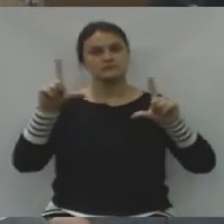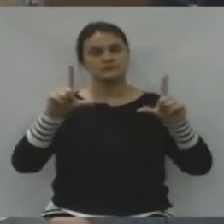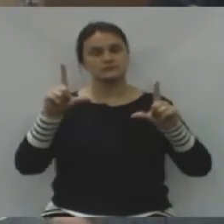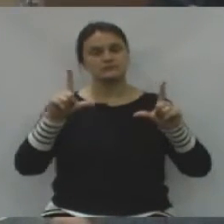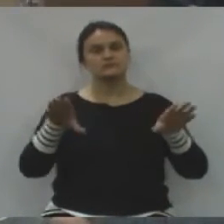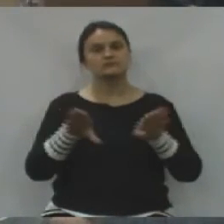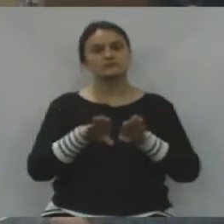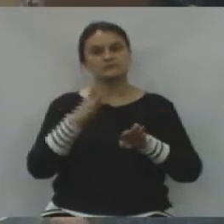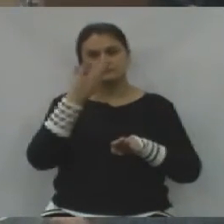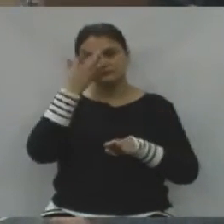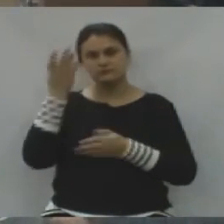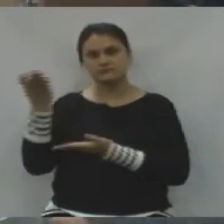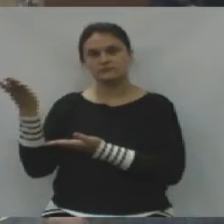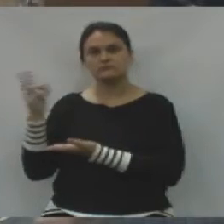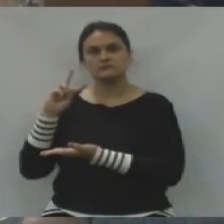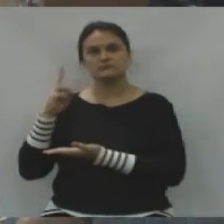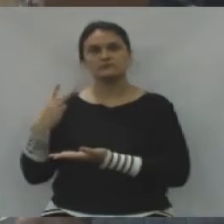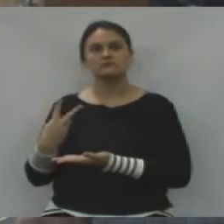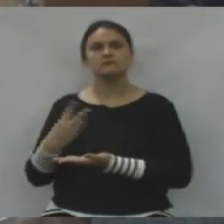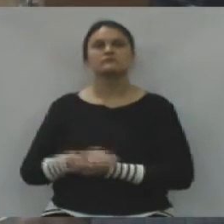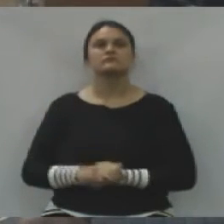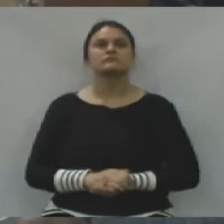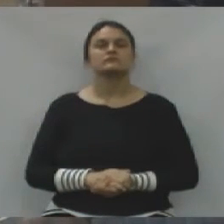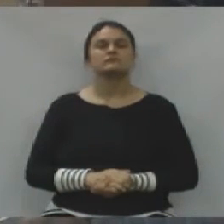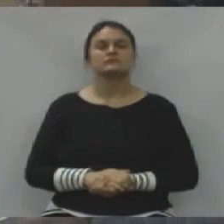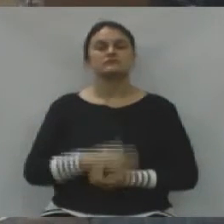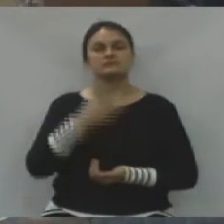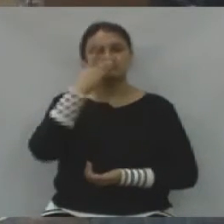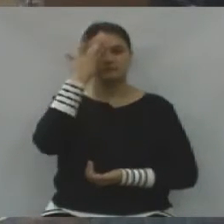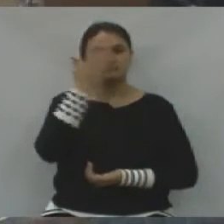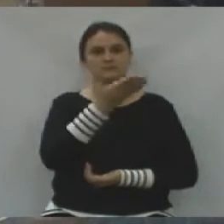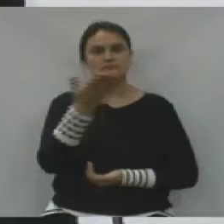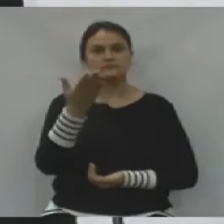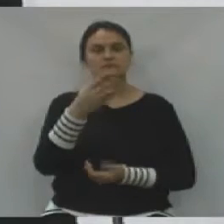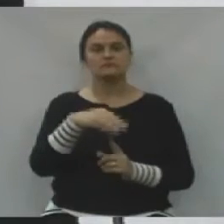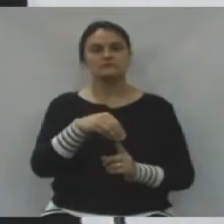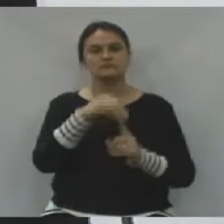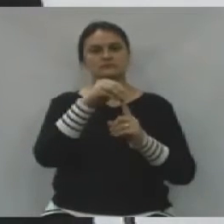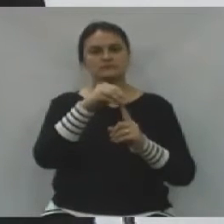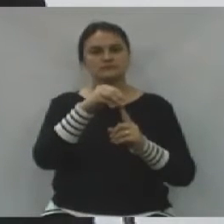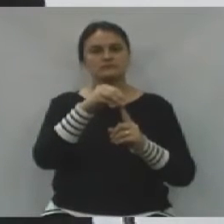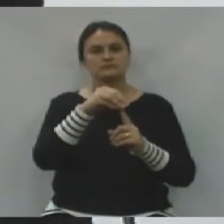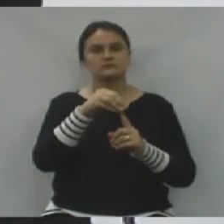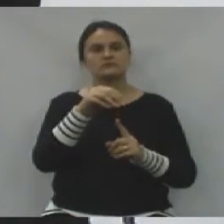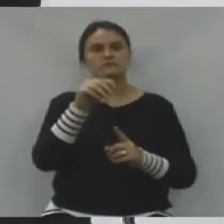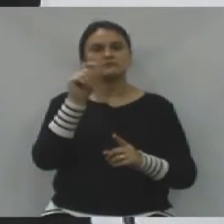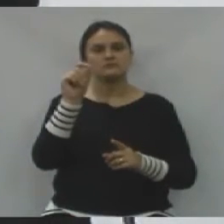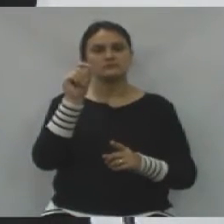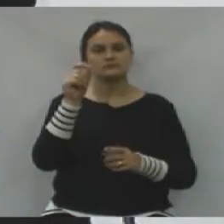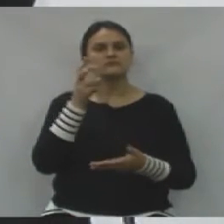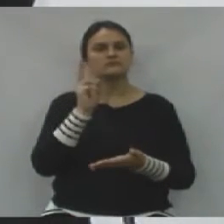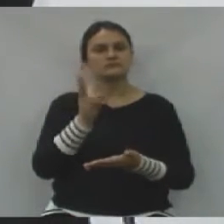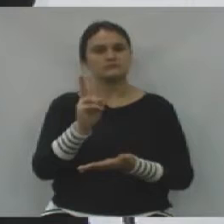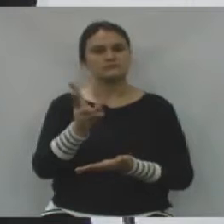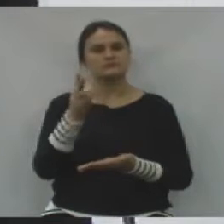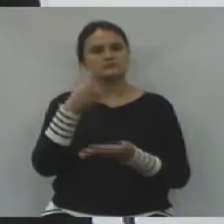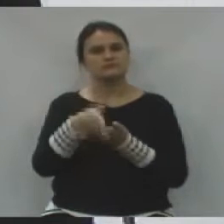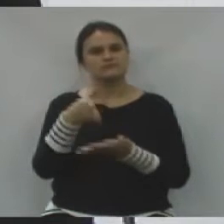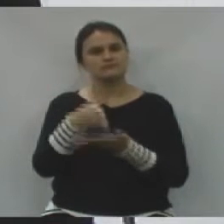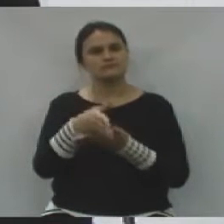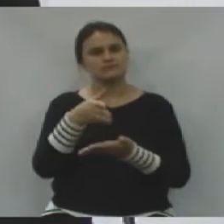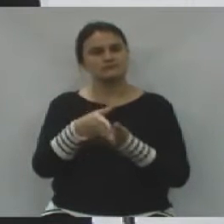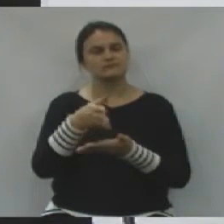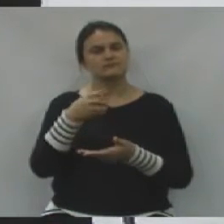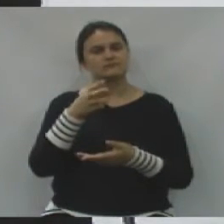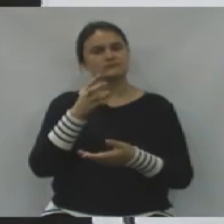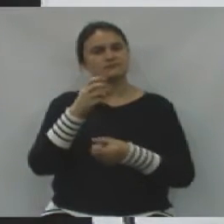assim como nossos pares, colegas vereadores. Munícipes, principalmente, aqueles que têm vindo aqui desde o início do